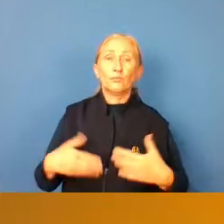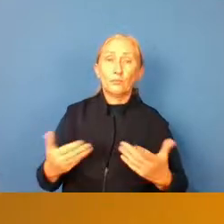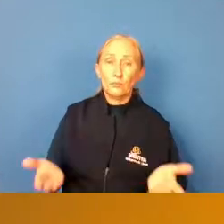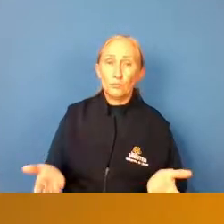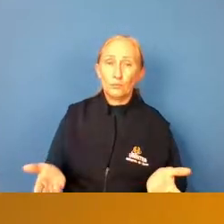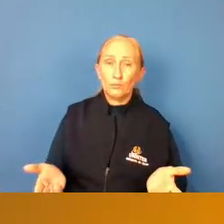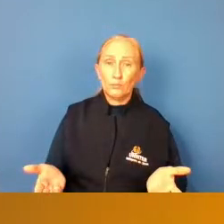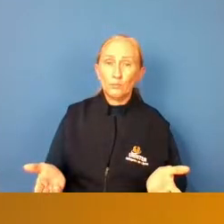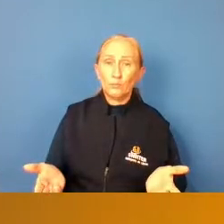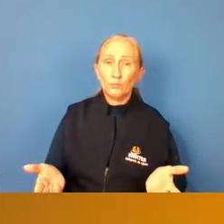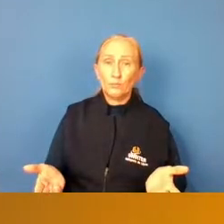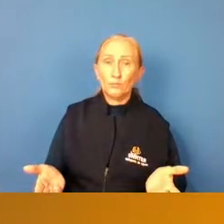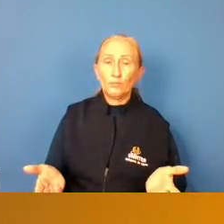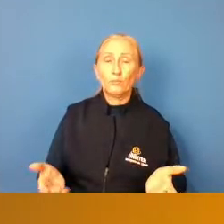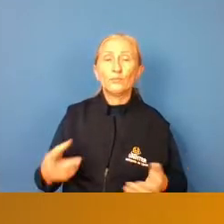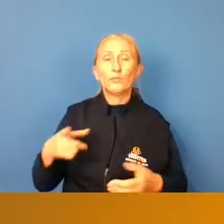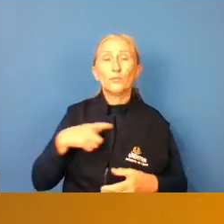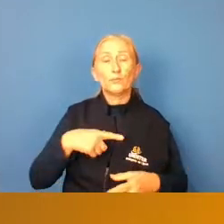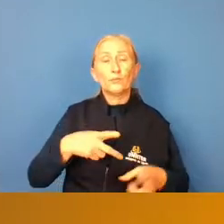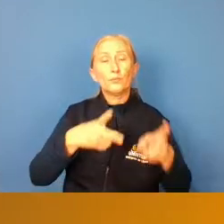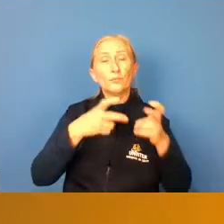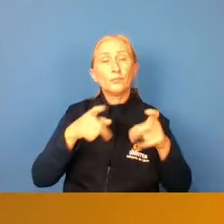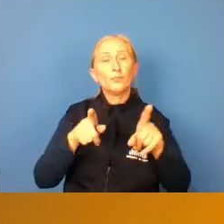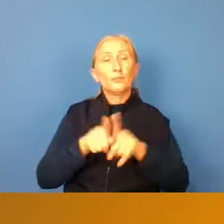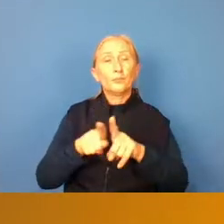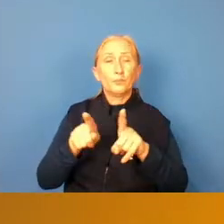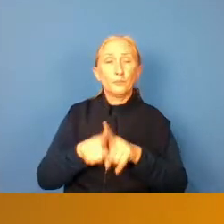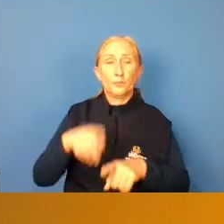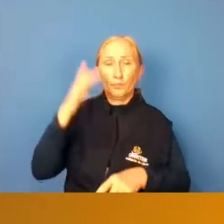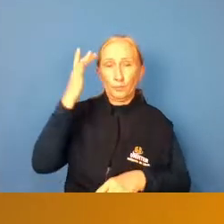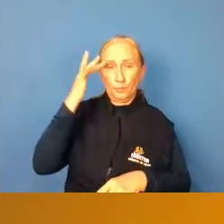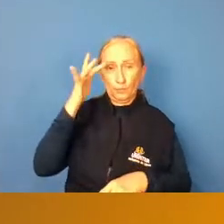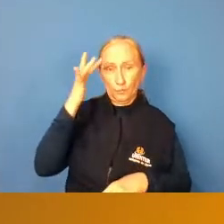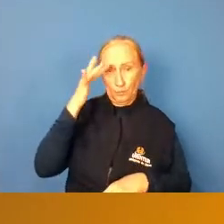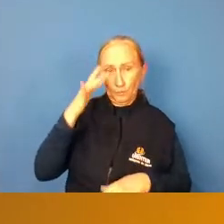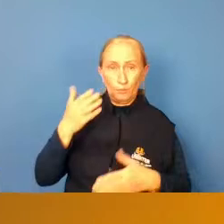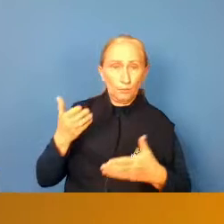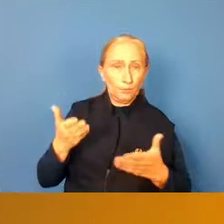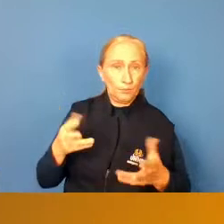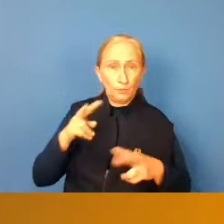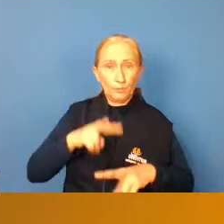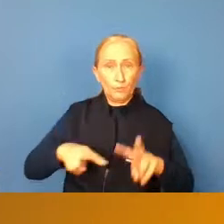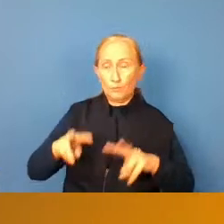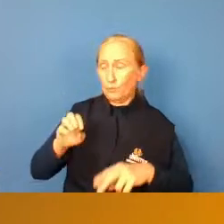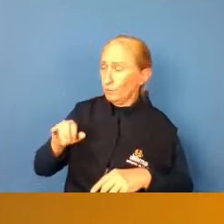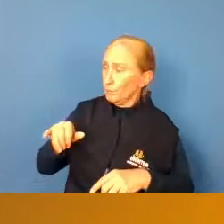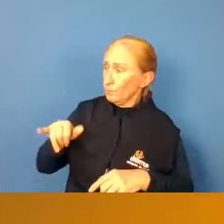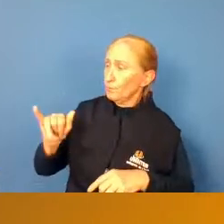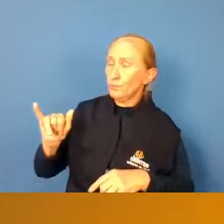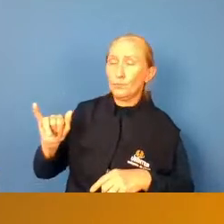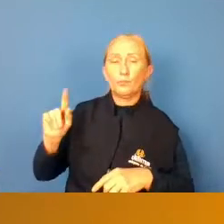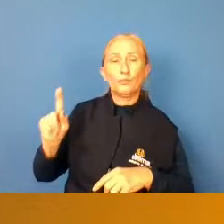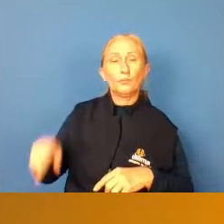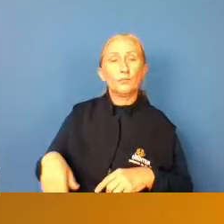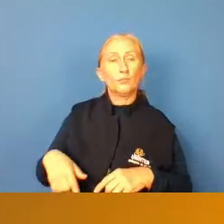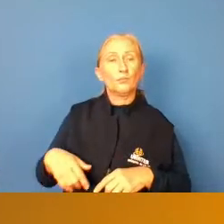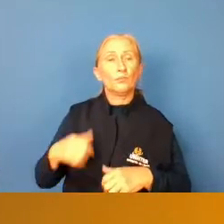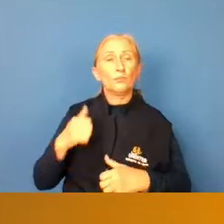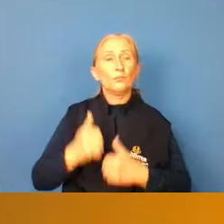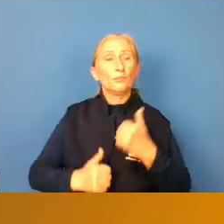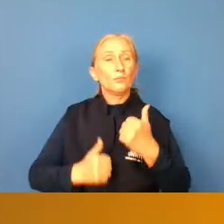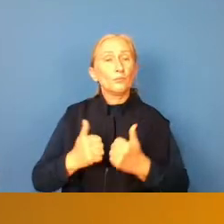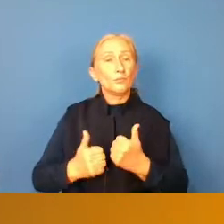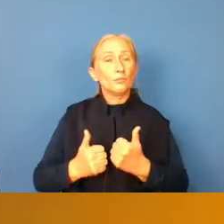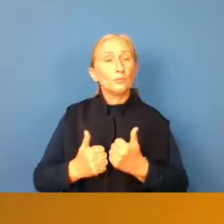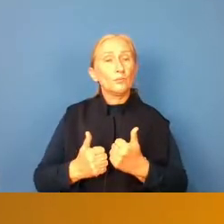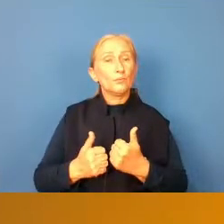a gente percebe também não sei se é uma visão do Wesley que o futebol